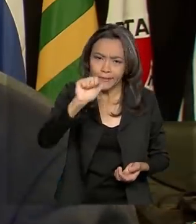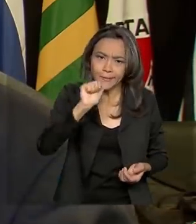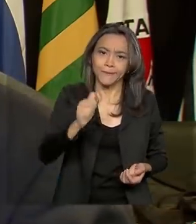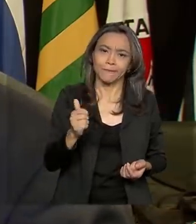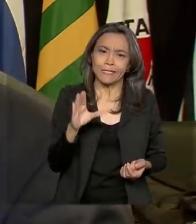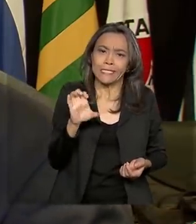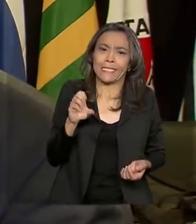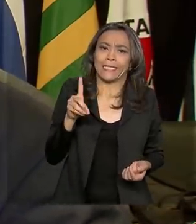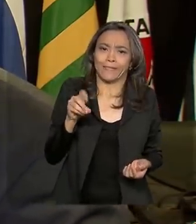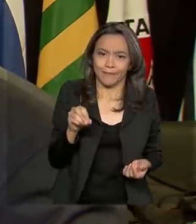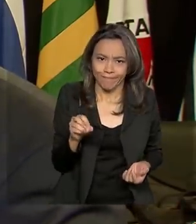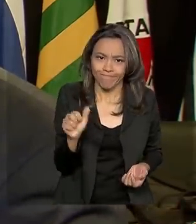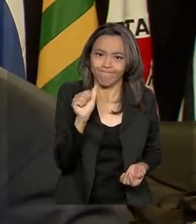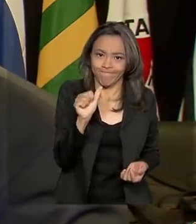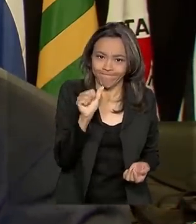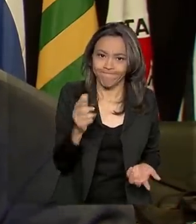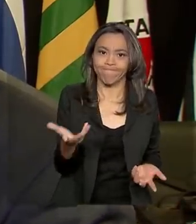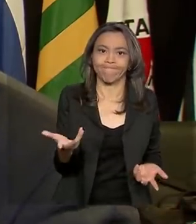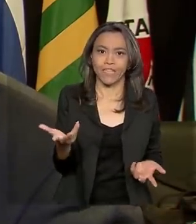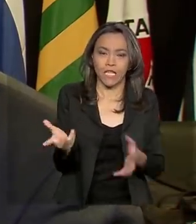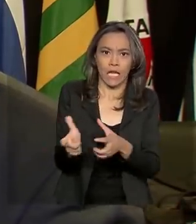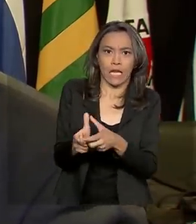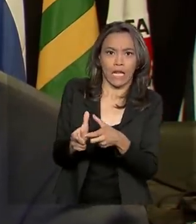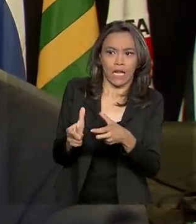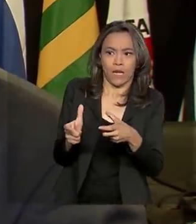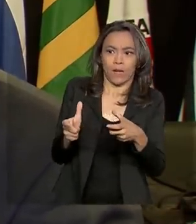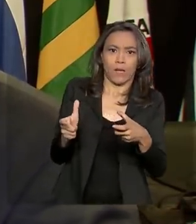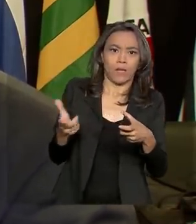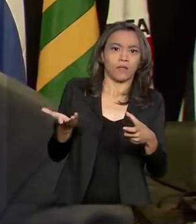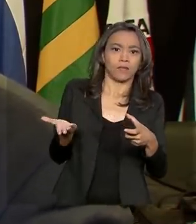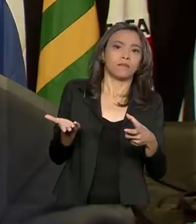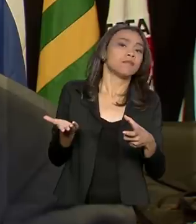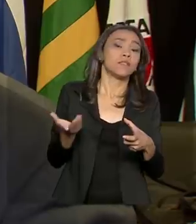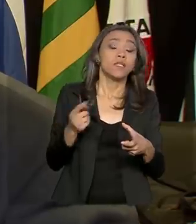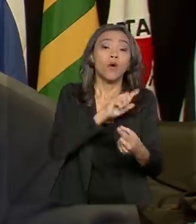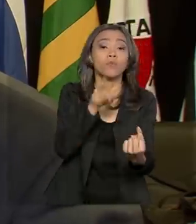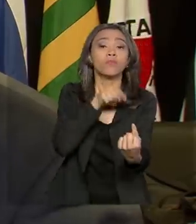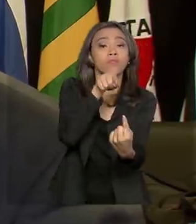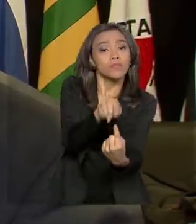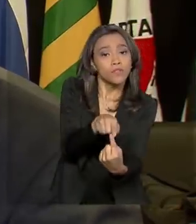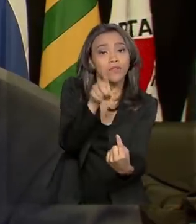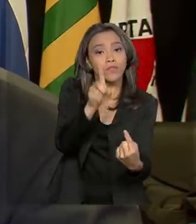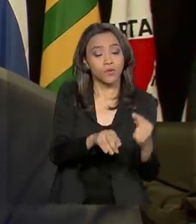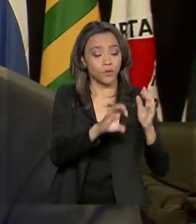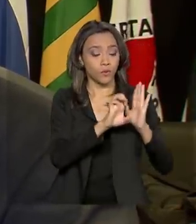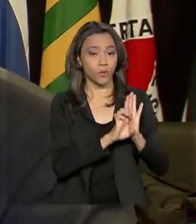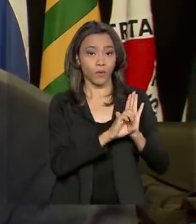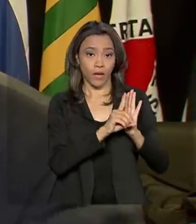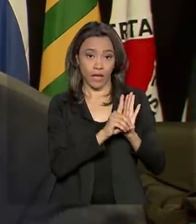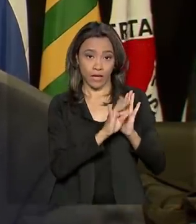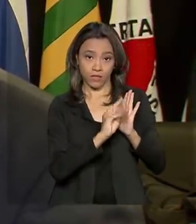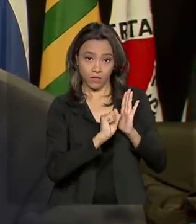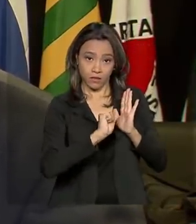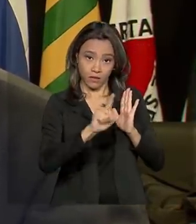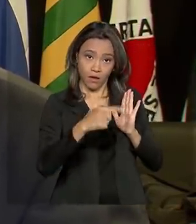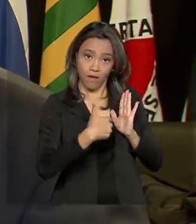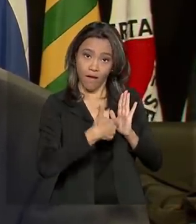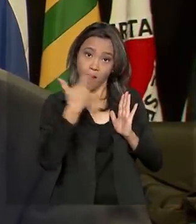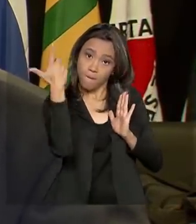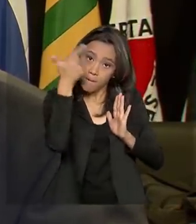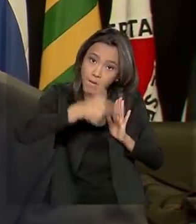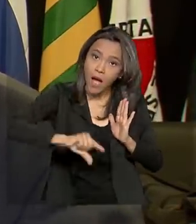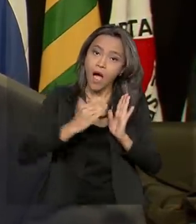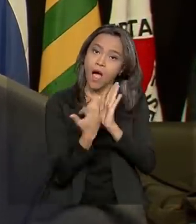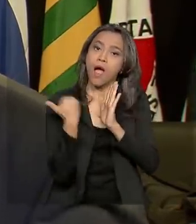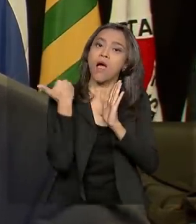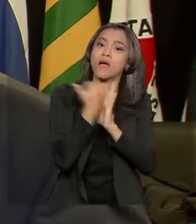Então, nós temos tido essa demanda reprimida. E um dos objetivos do edital é podermos ampliar o número de